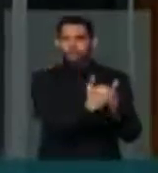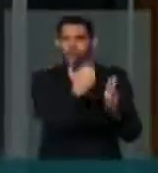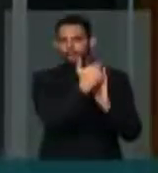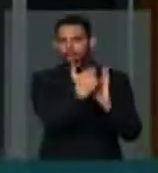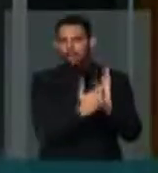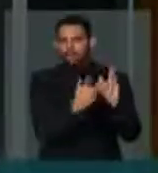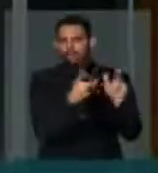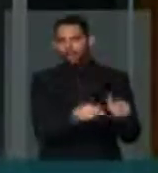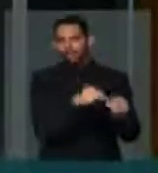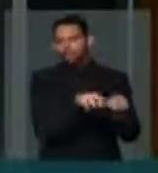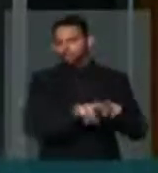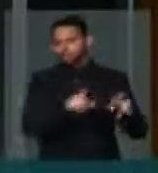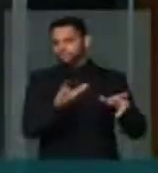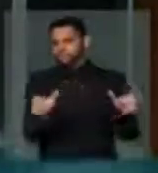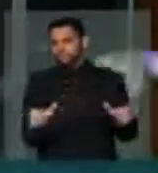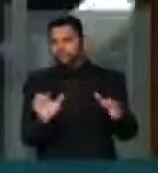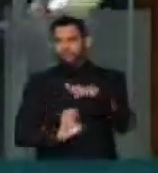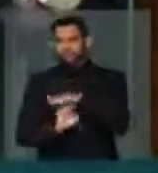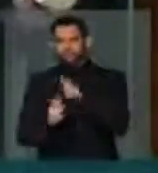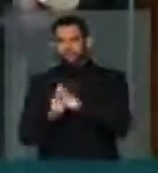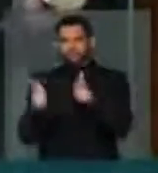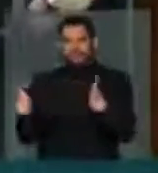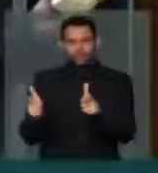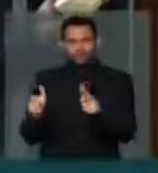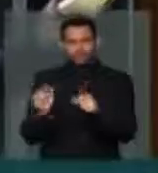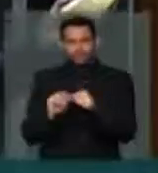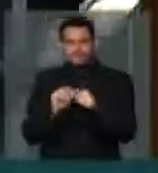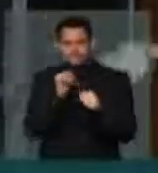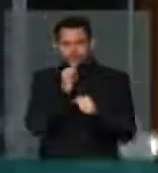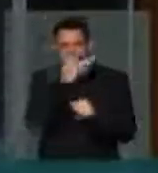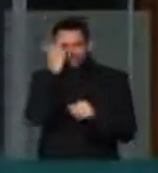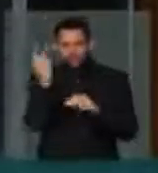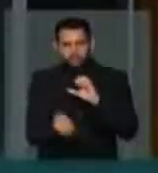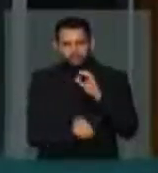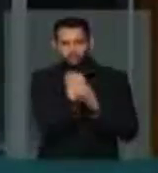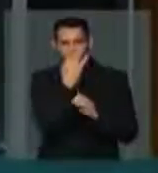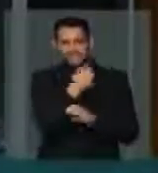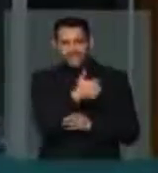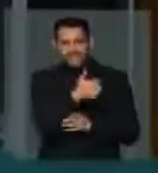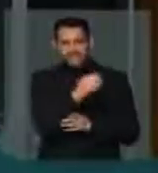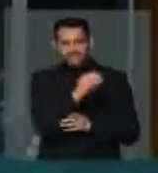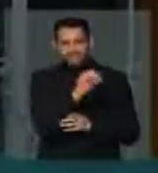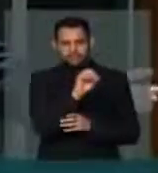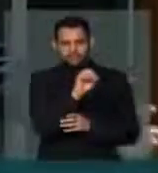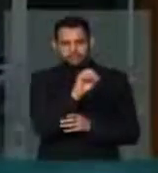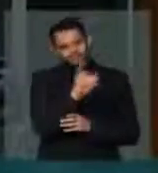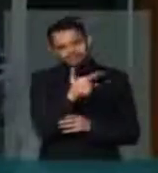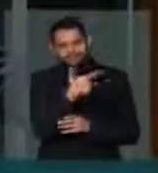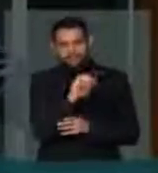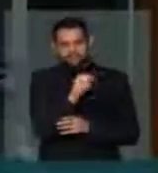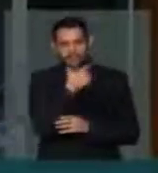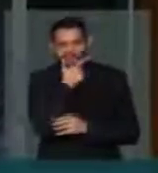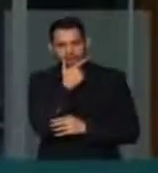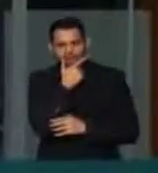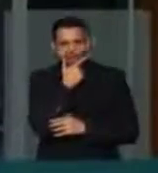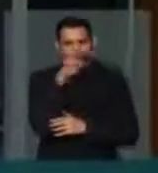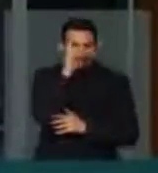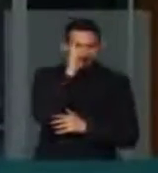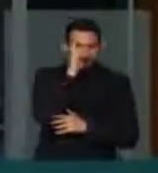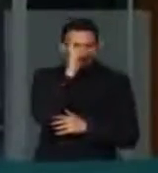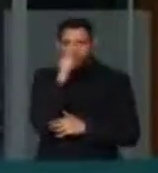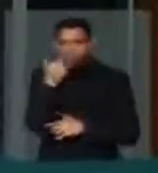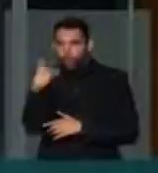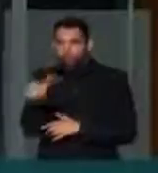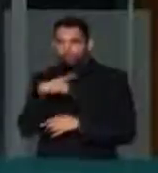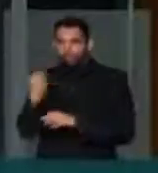empresa diferente de um agricultor que fabrica 10 queijos por dia e uma que fabrica 10 mil ou muitas toneladas por dia.